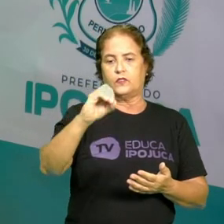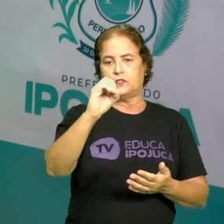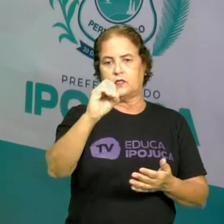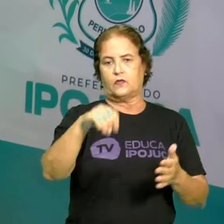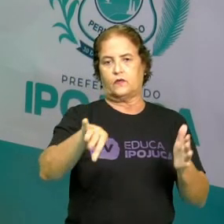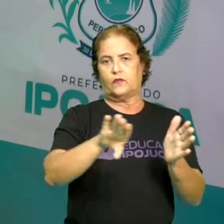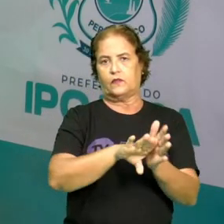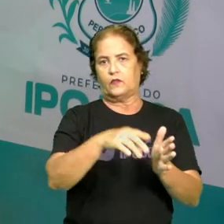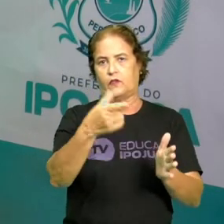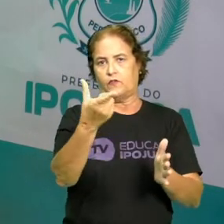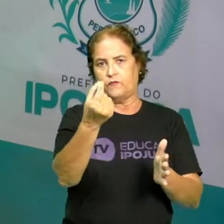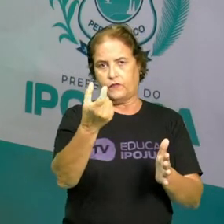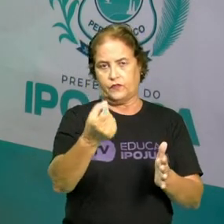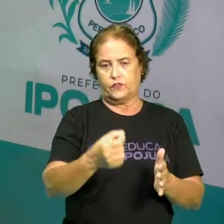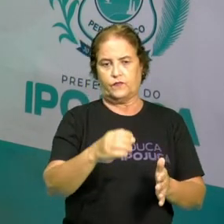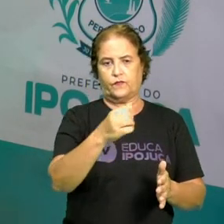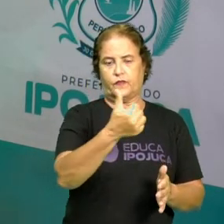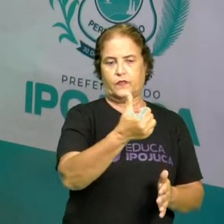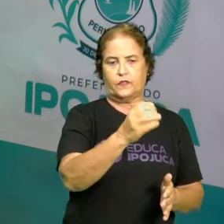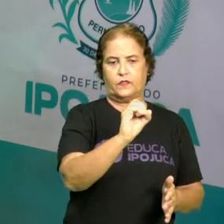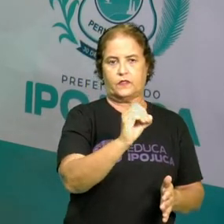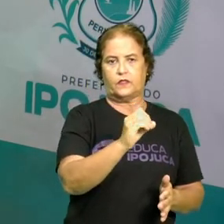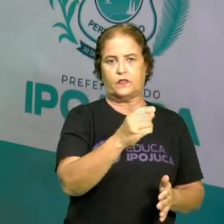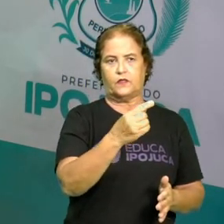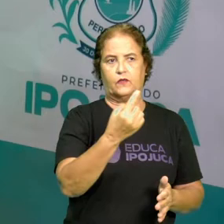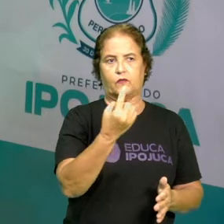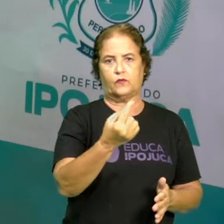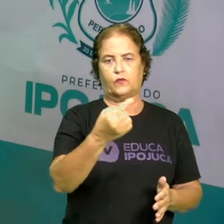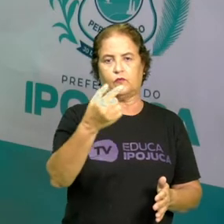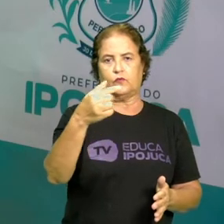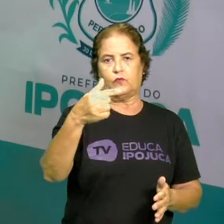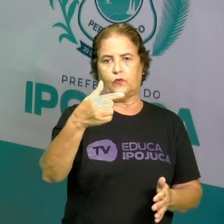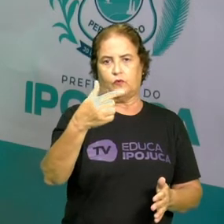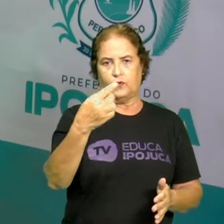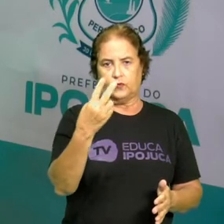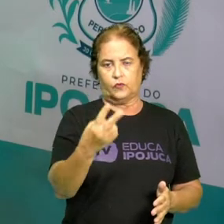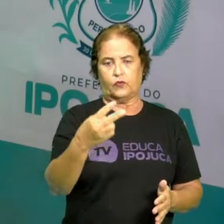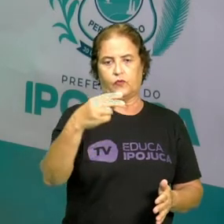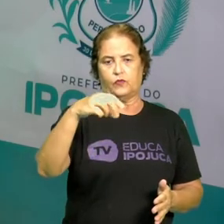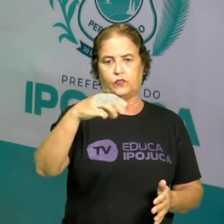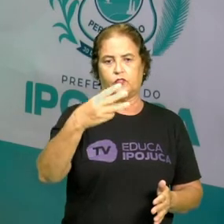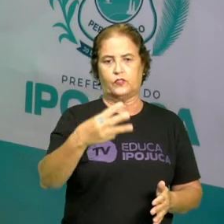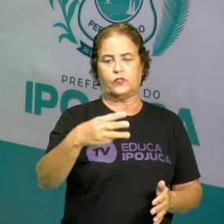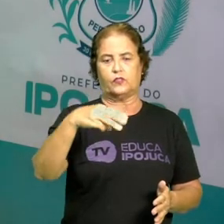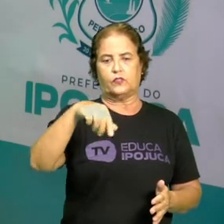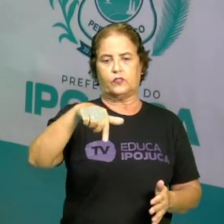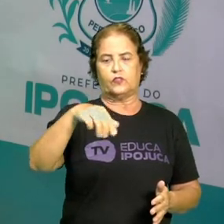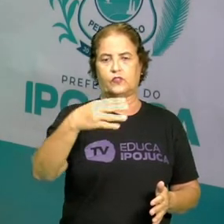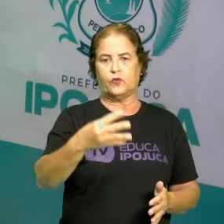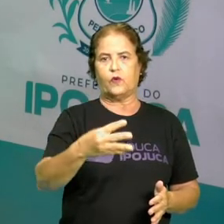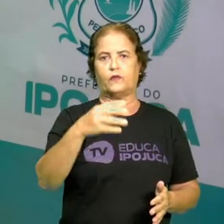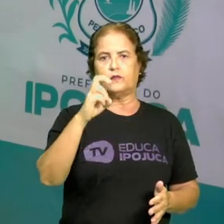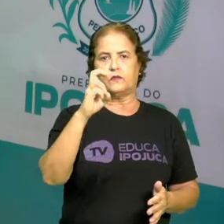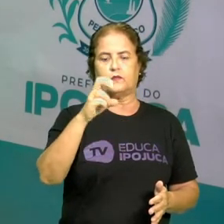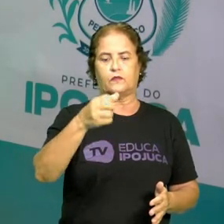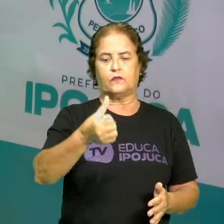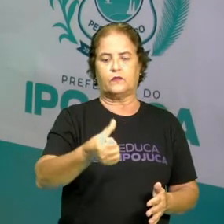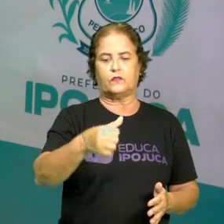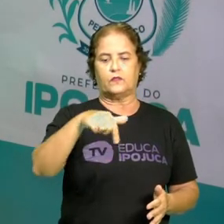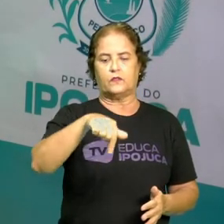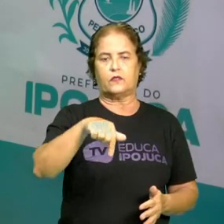3, 4, 5, 6, 7, 8, aí temos 9, 10, 11,